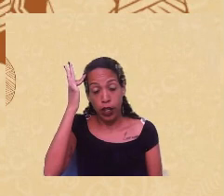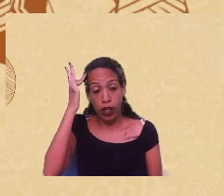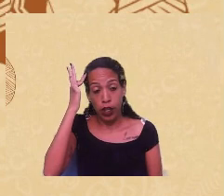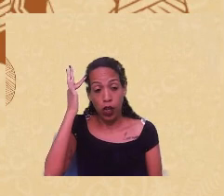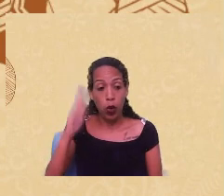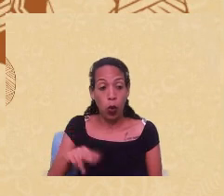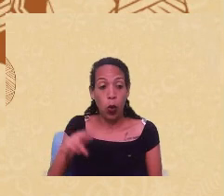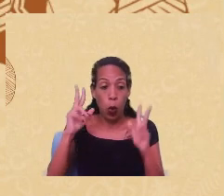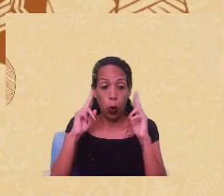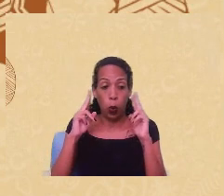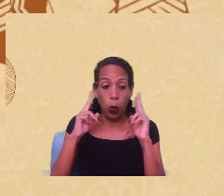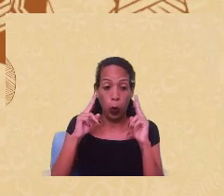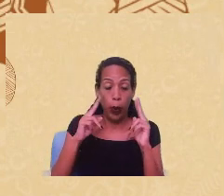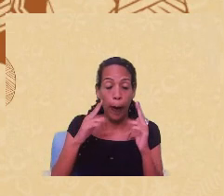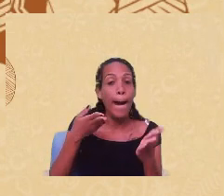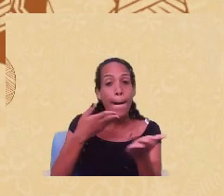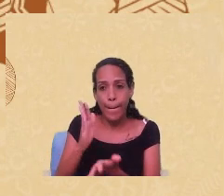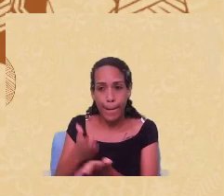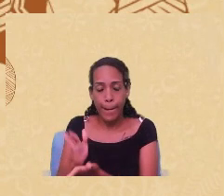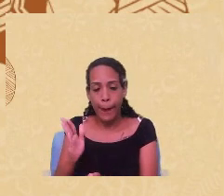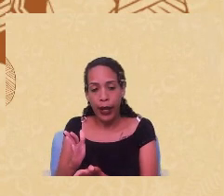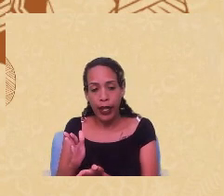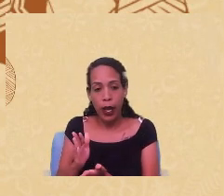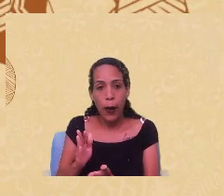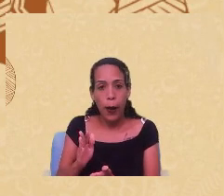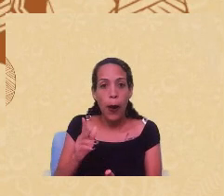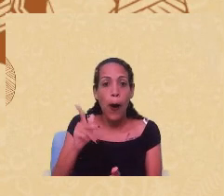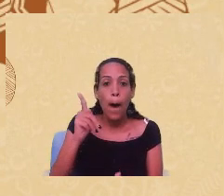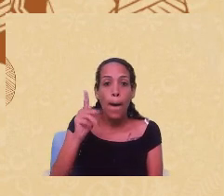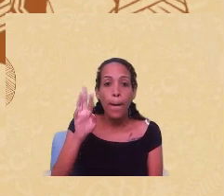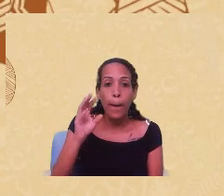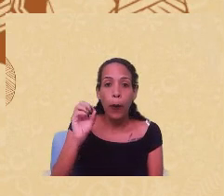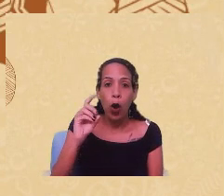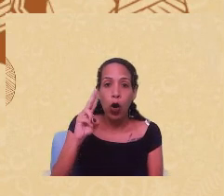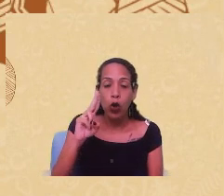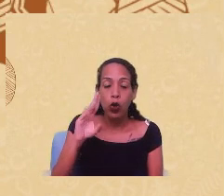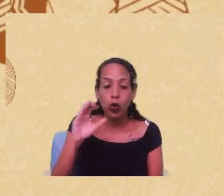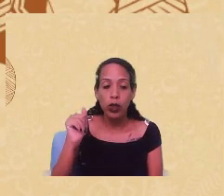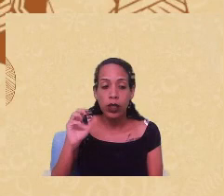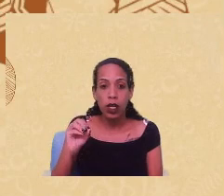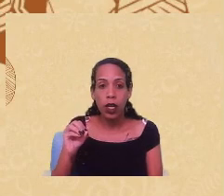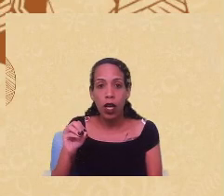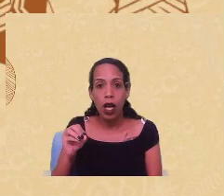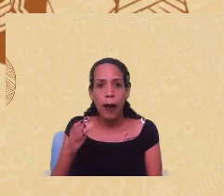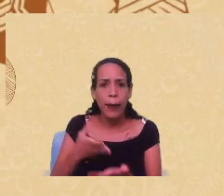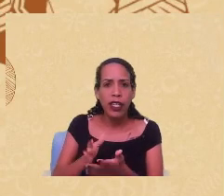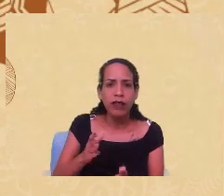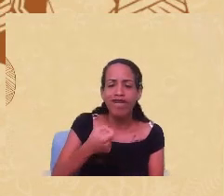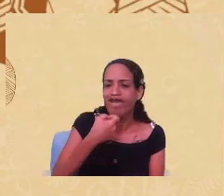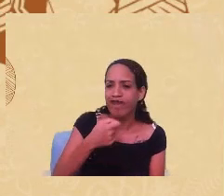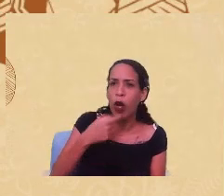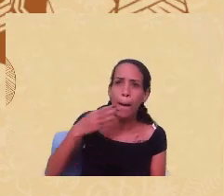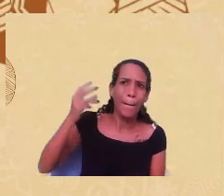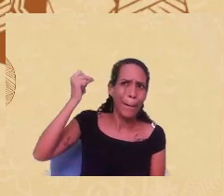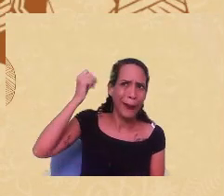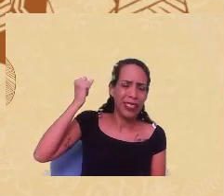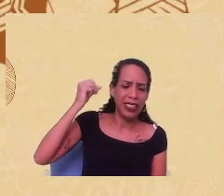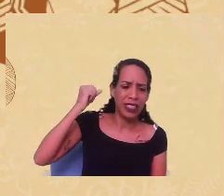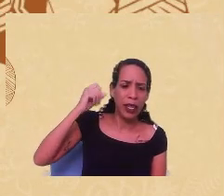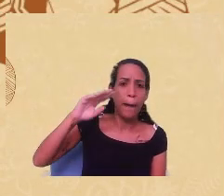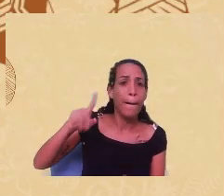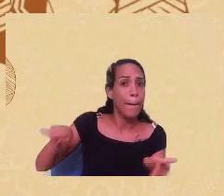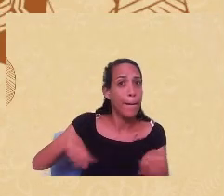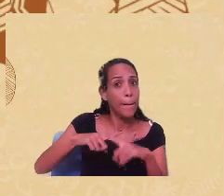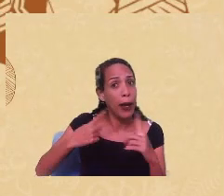passa pela produção a partir da crítica de um passado, mas de um futuro